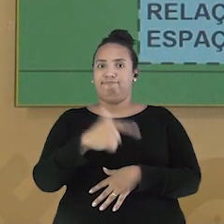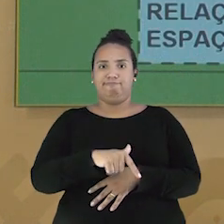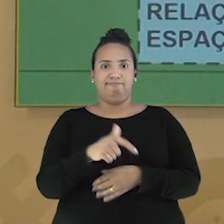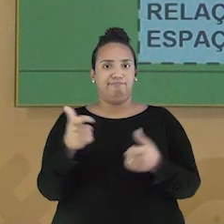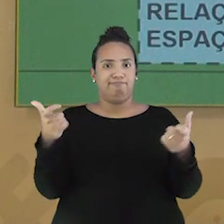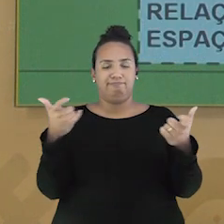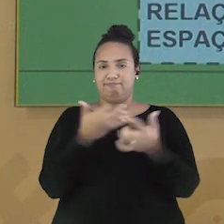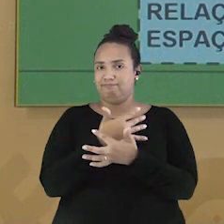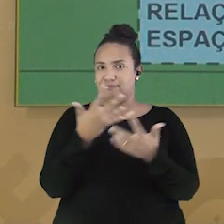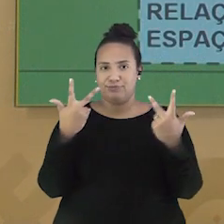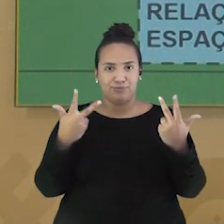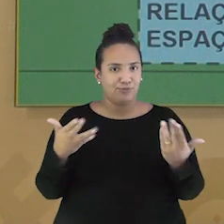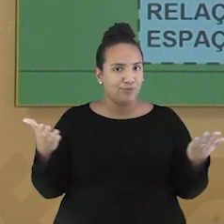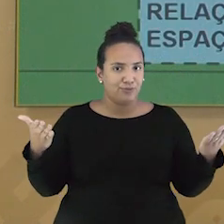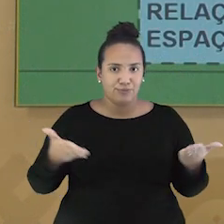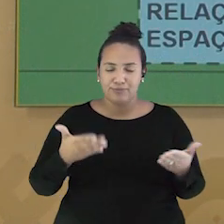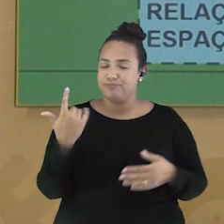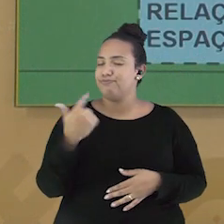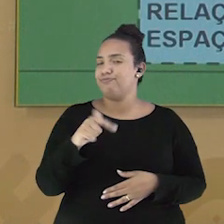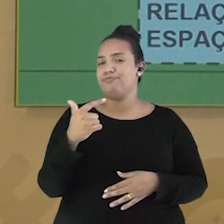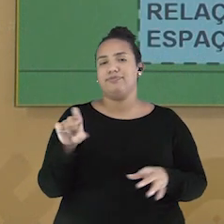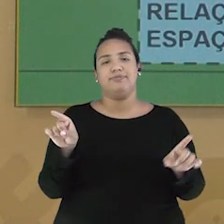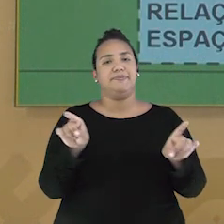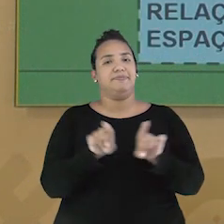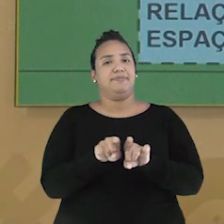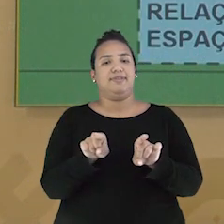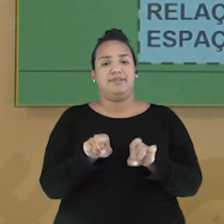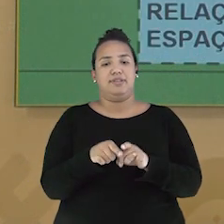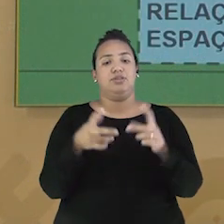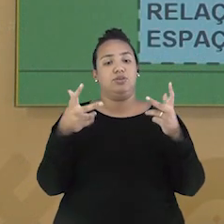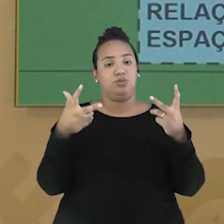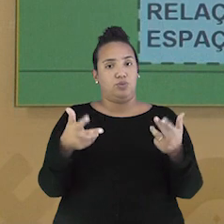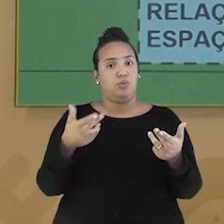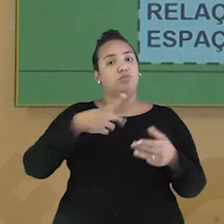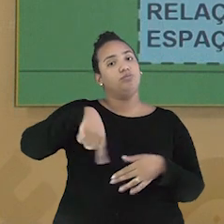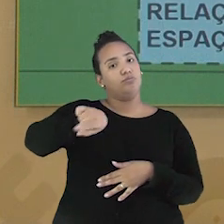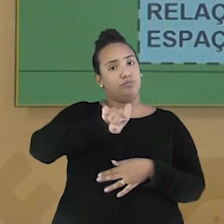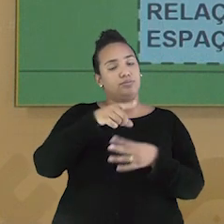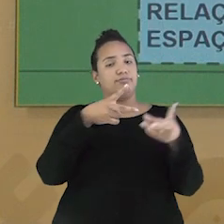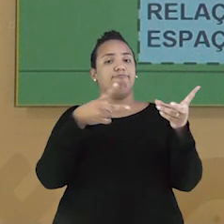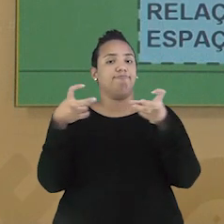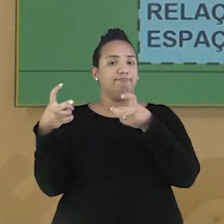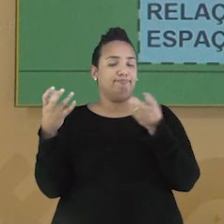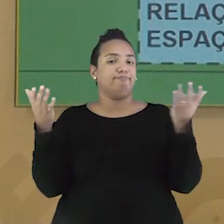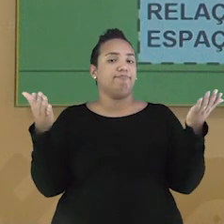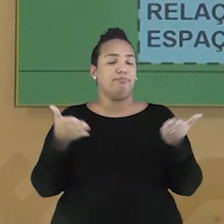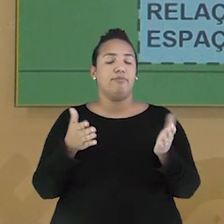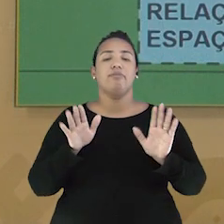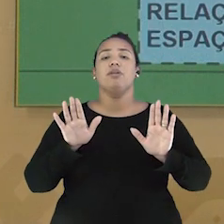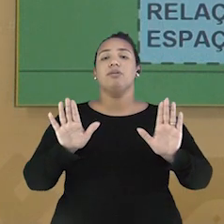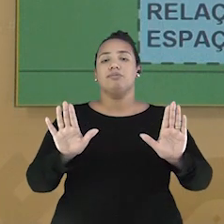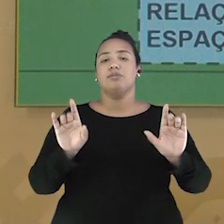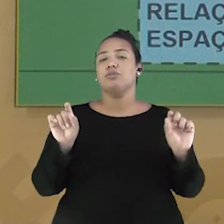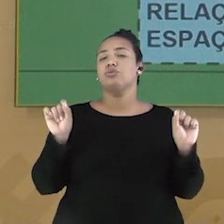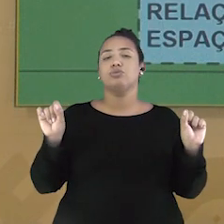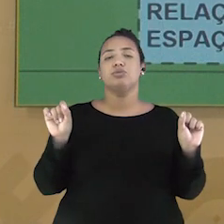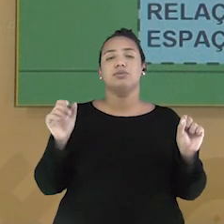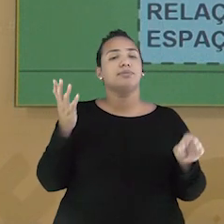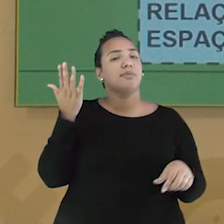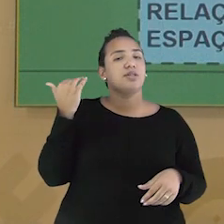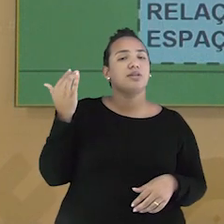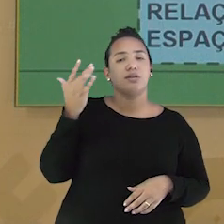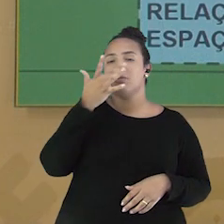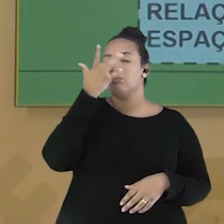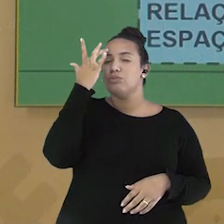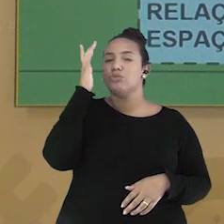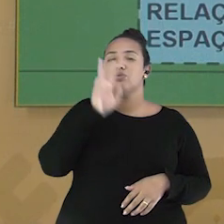Não havia cidades como hoje em dia, também construções, como nós podemos observar hoje. Então, o que será que eles